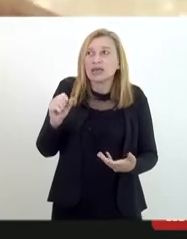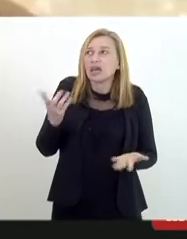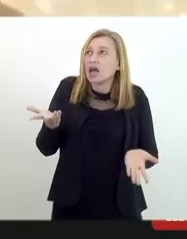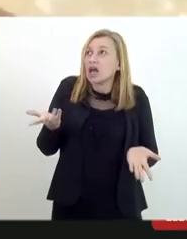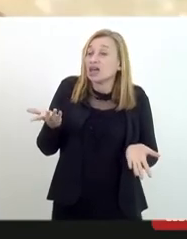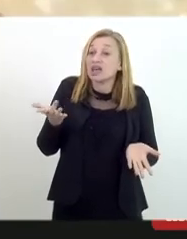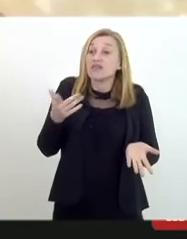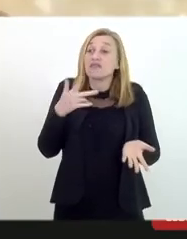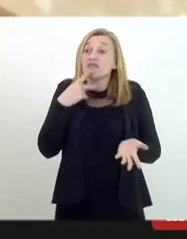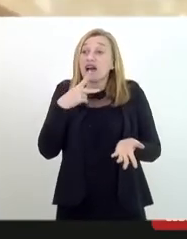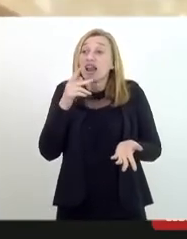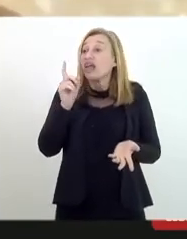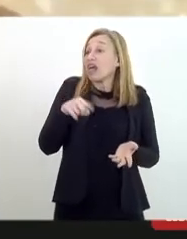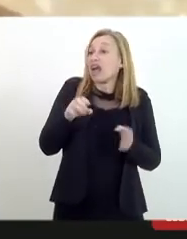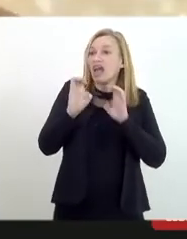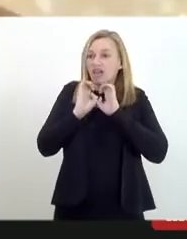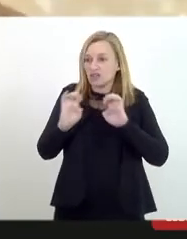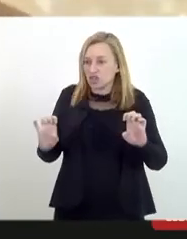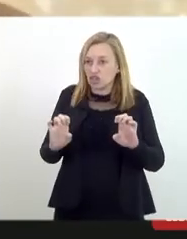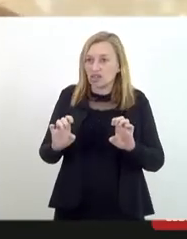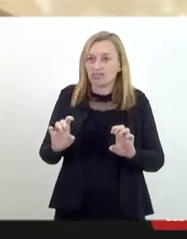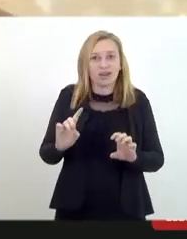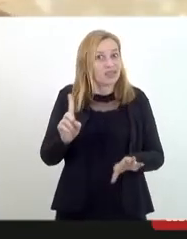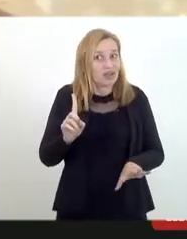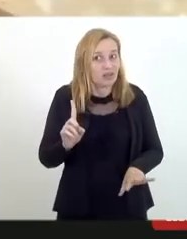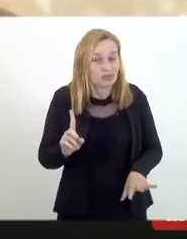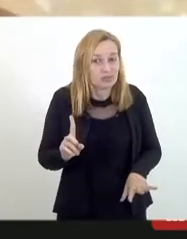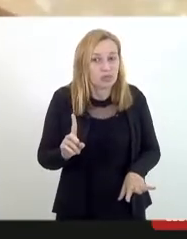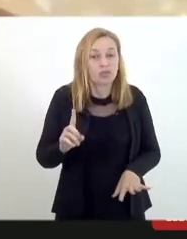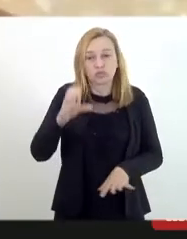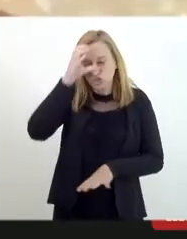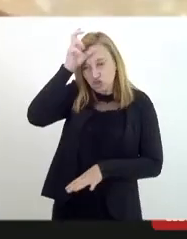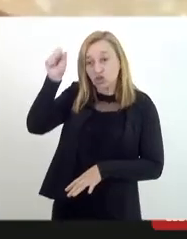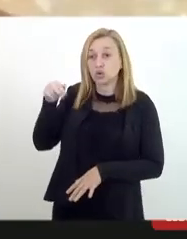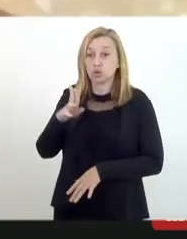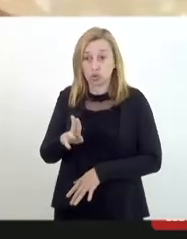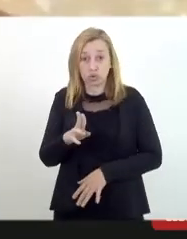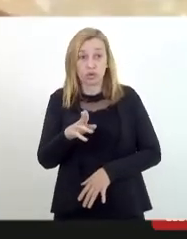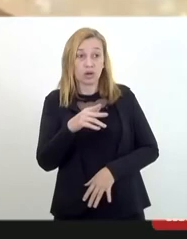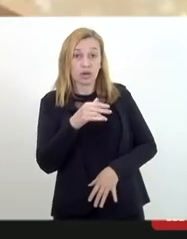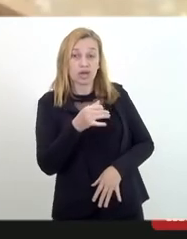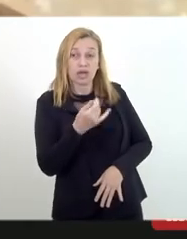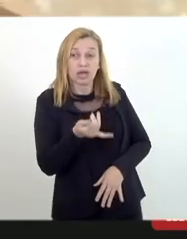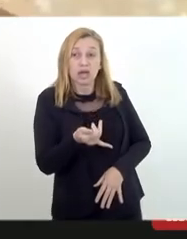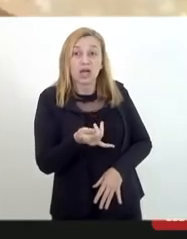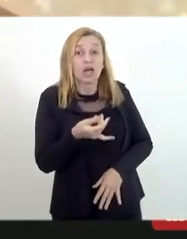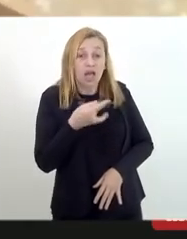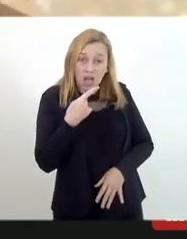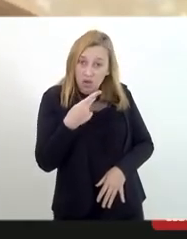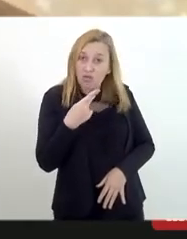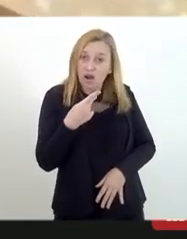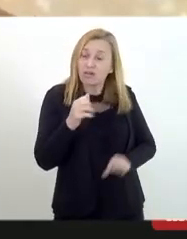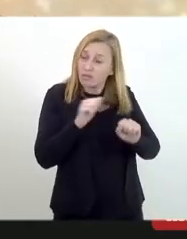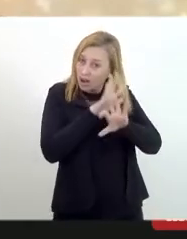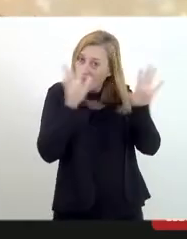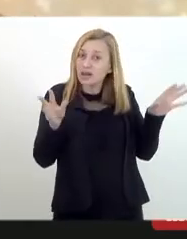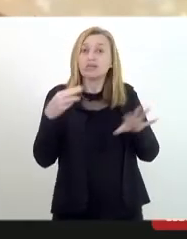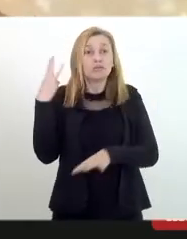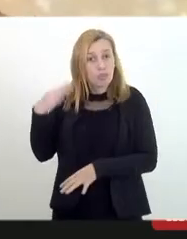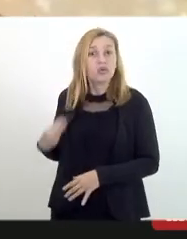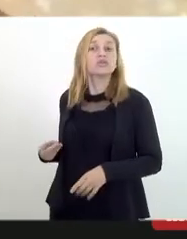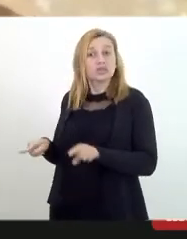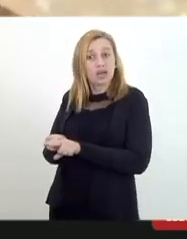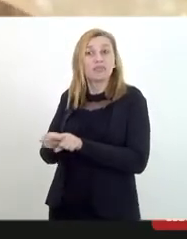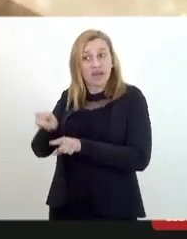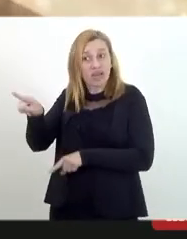dizem evangélicos. Então, numa hora dessa, Tia Ju, eu, por exemplo, eu sou bem claro, a Mônica também, que é evangélico, né,